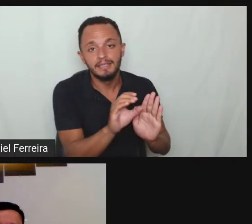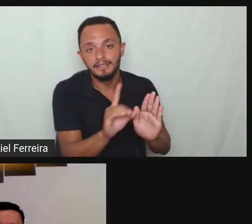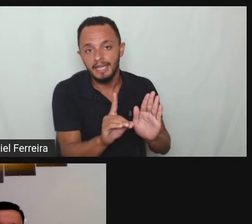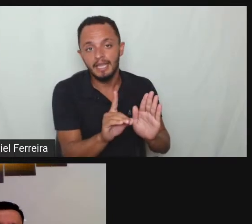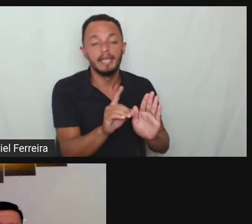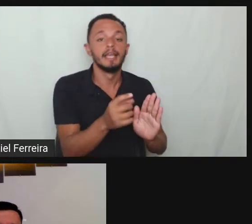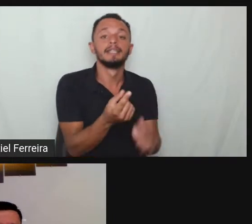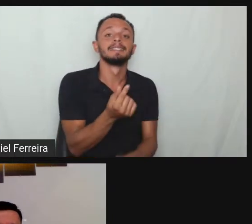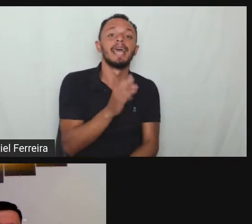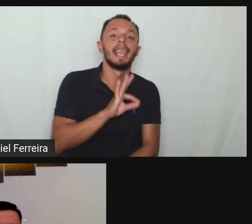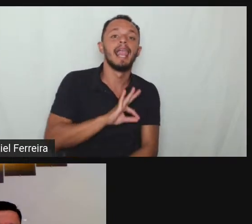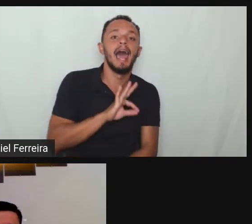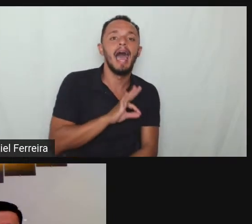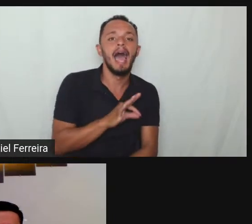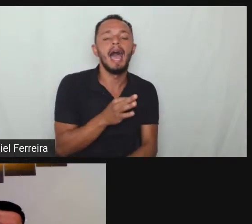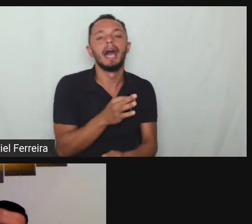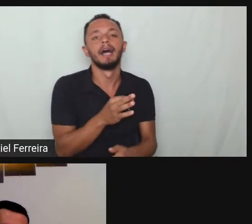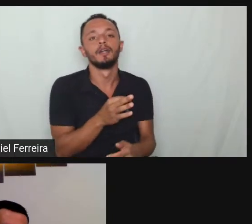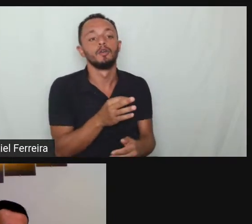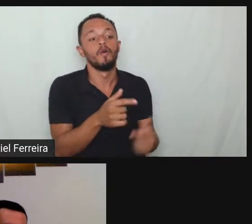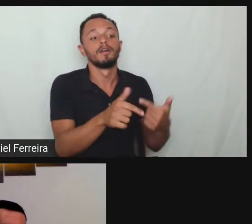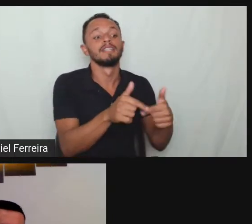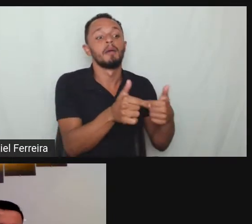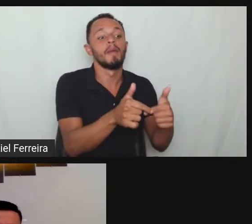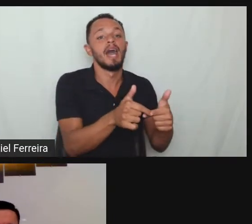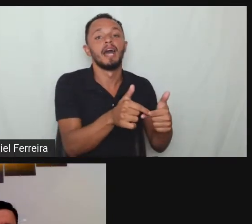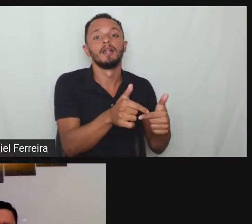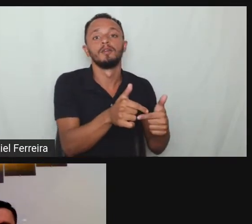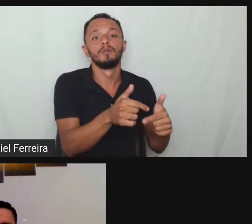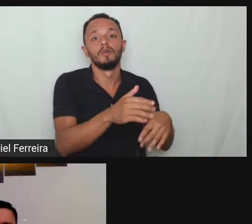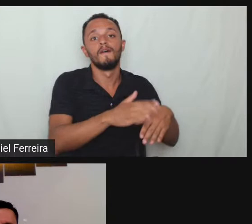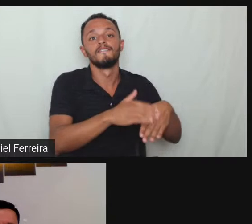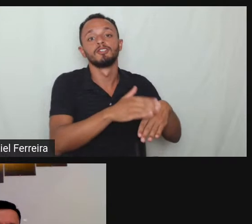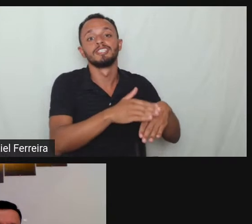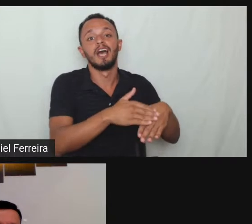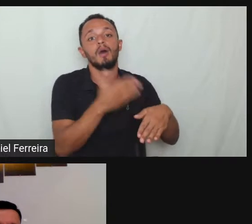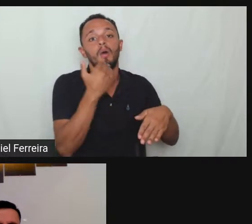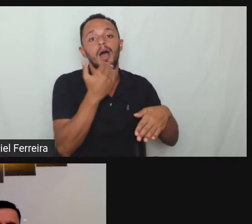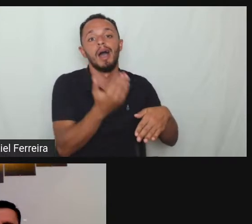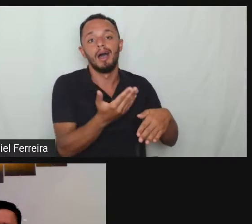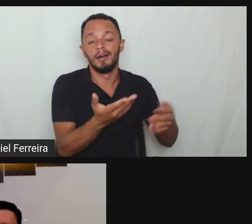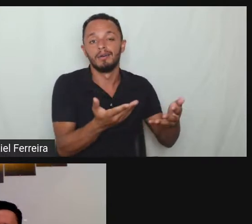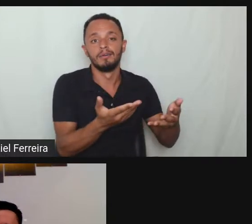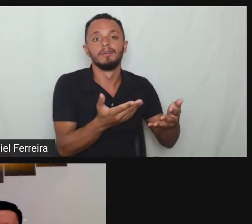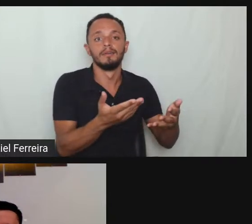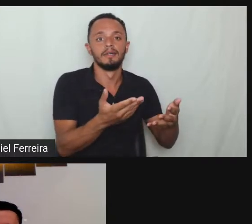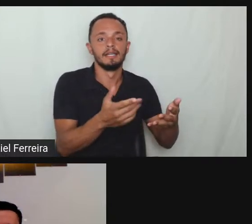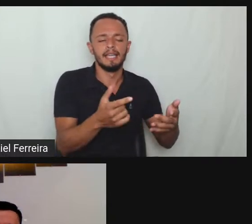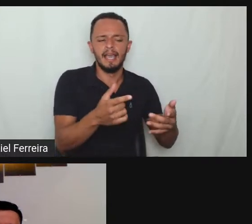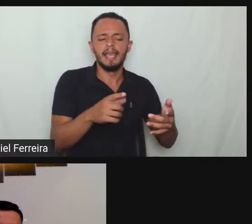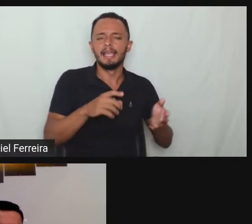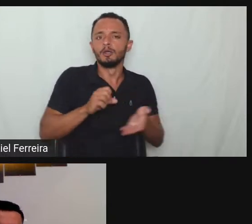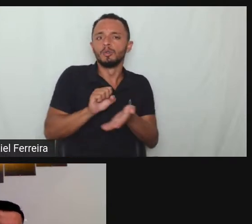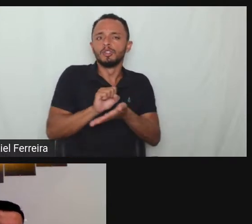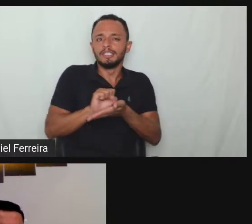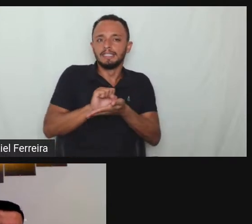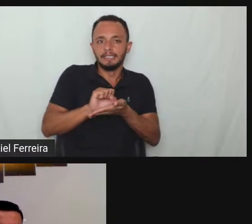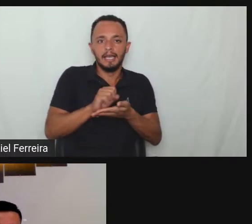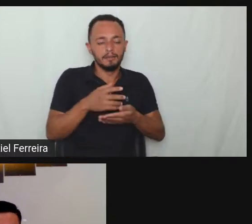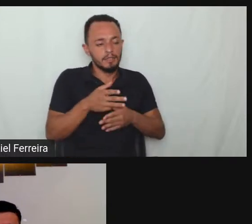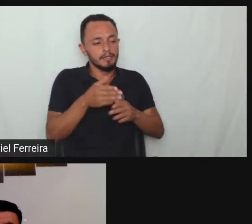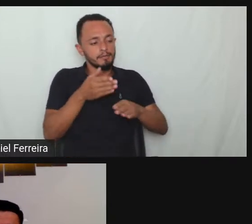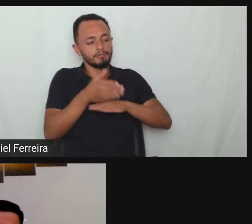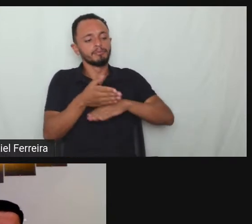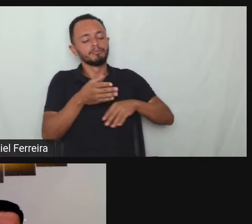salário tudo corretamente então aí se não o sindicato pode até auxiliar a pessoa se ela se ela o sindicato da